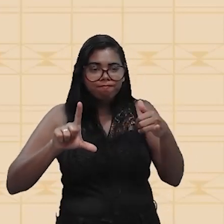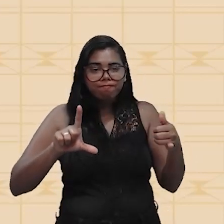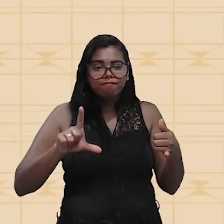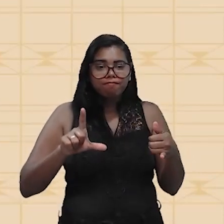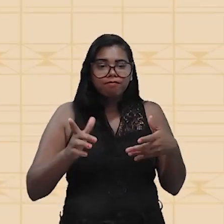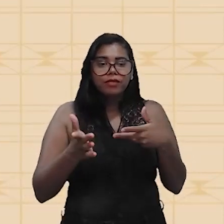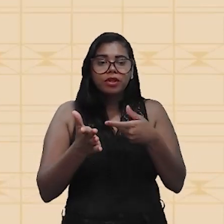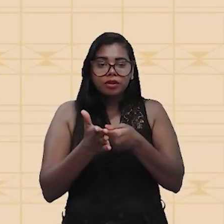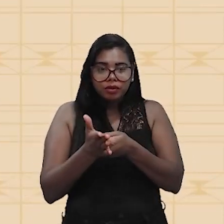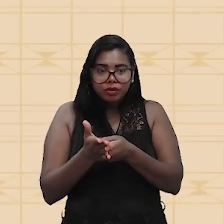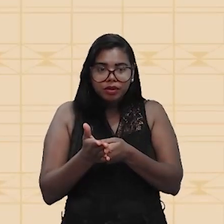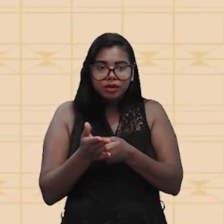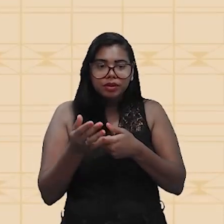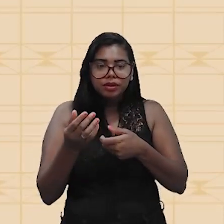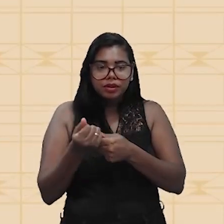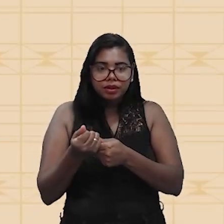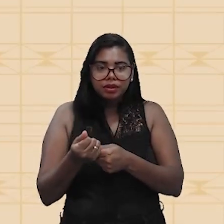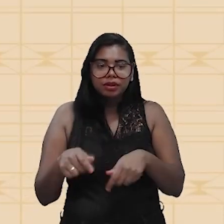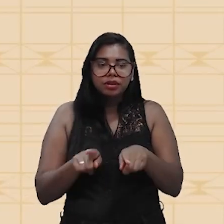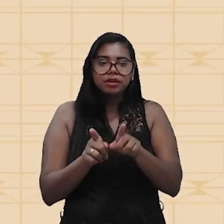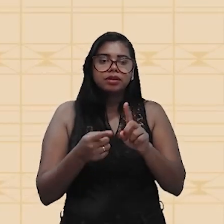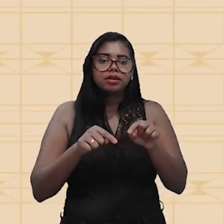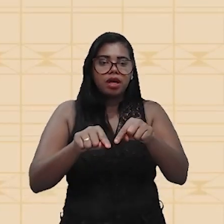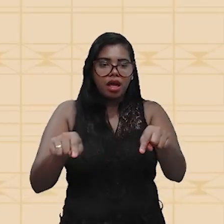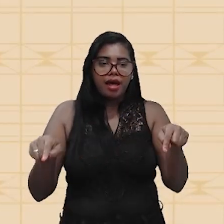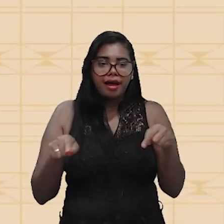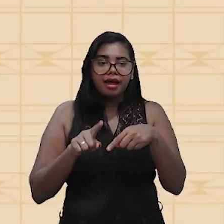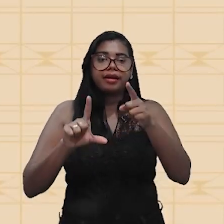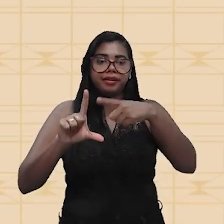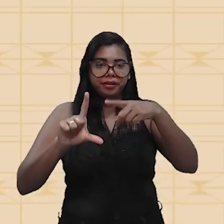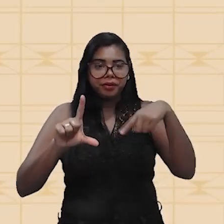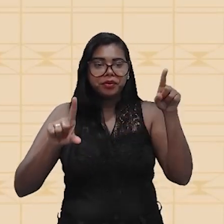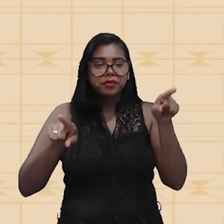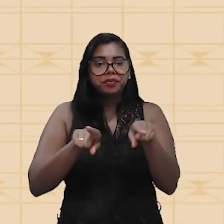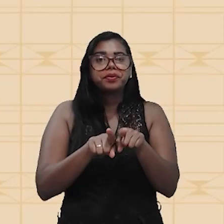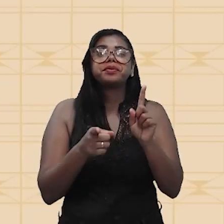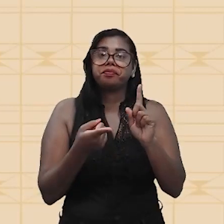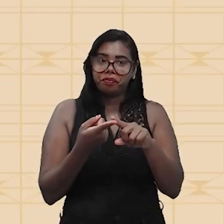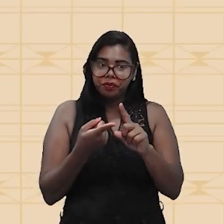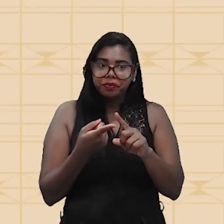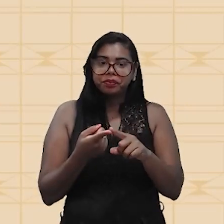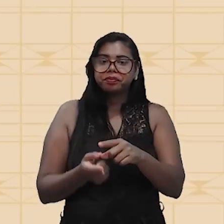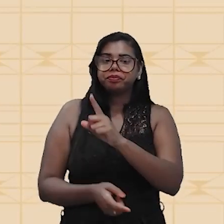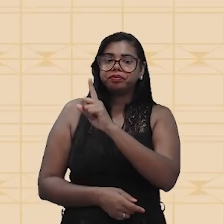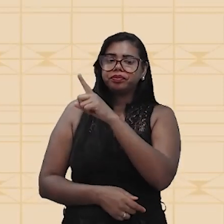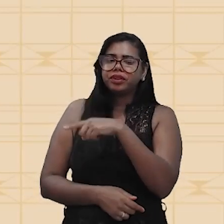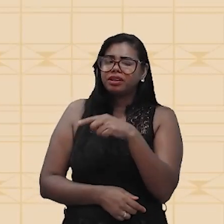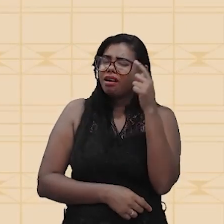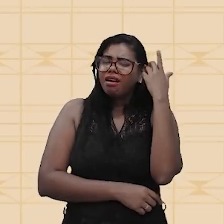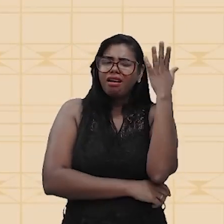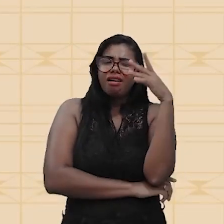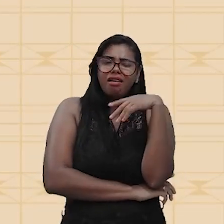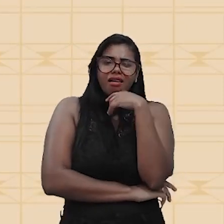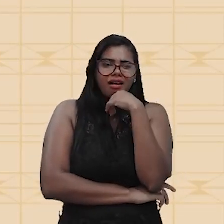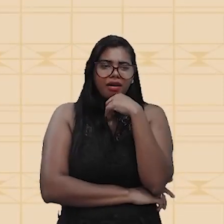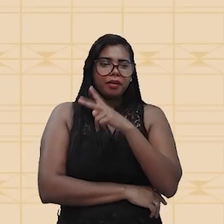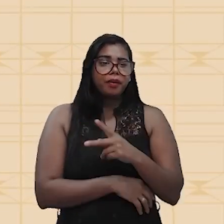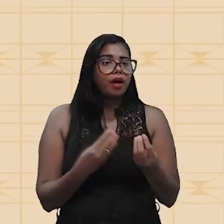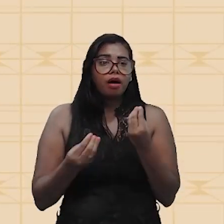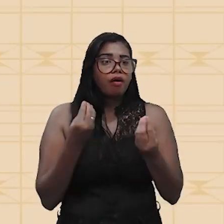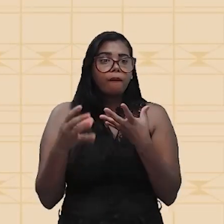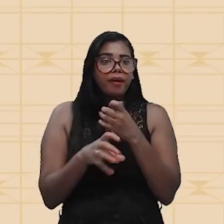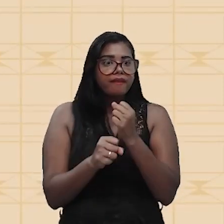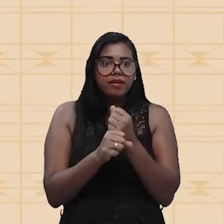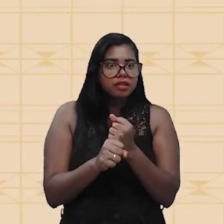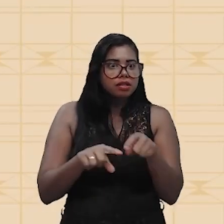uma tomada. A área desse gráfico também é a carga. Aí você deve estar dizendo, ah, Paulinho, como é que eu calculo a área